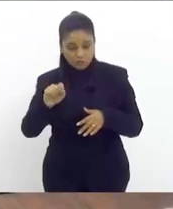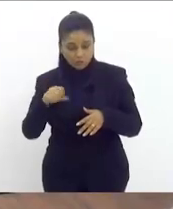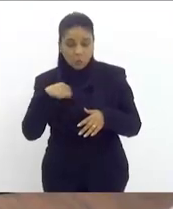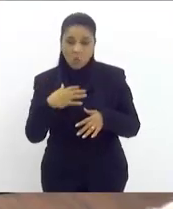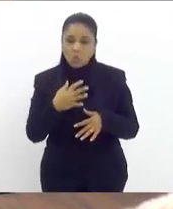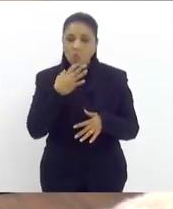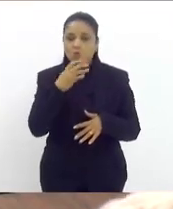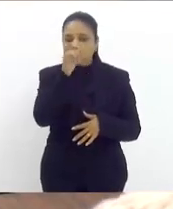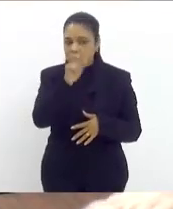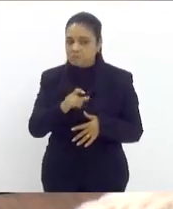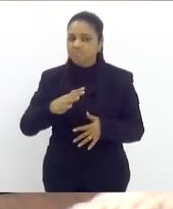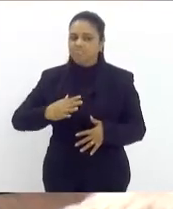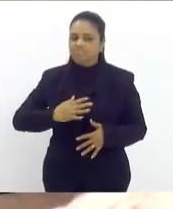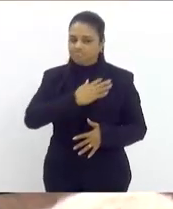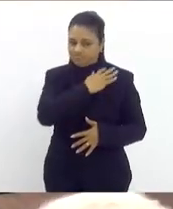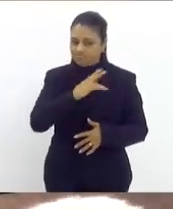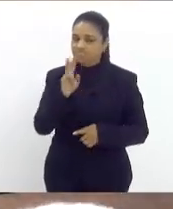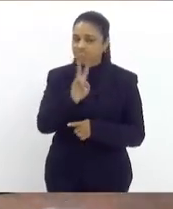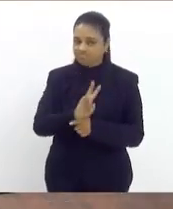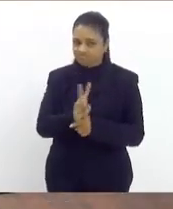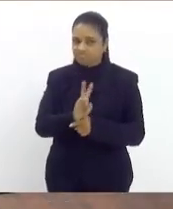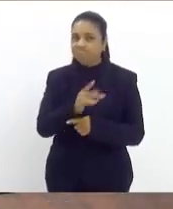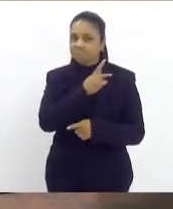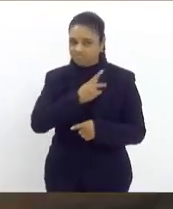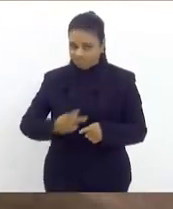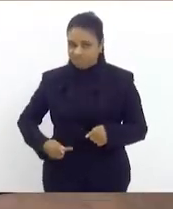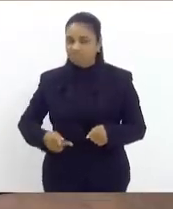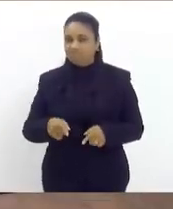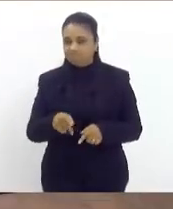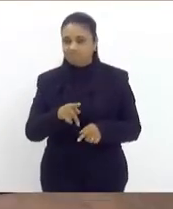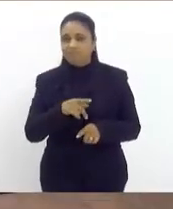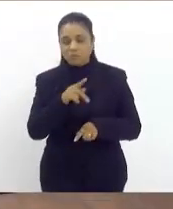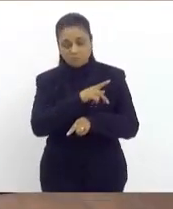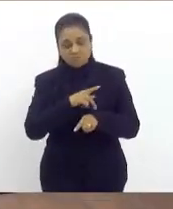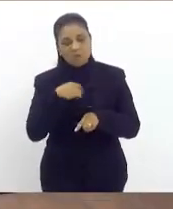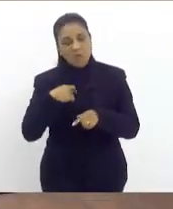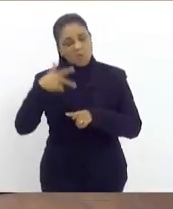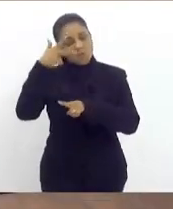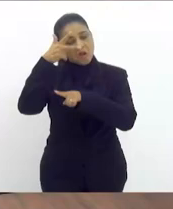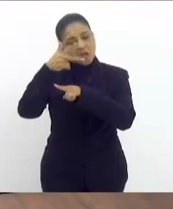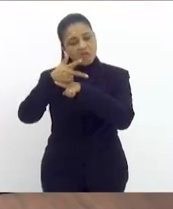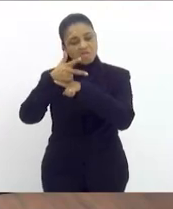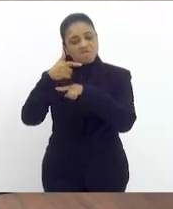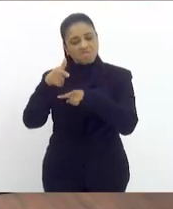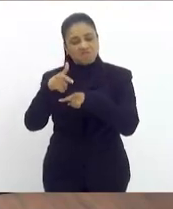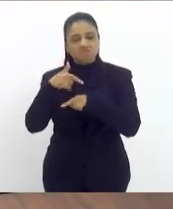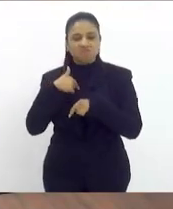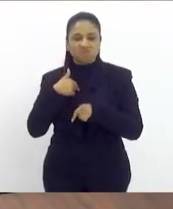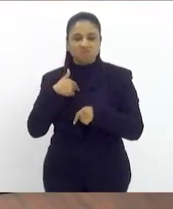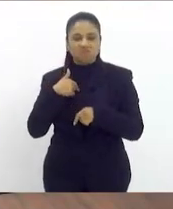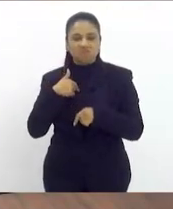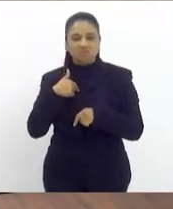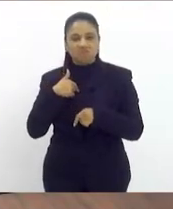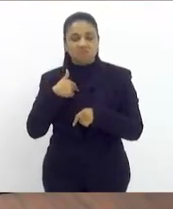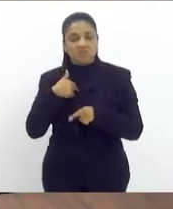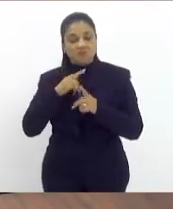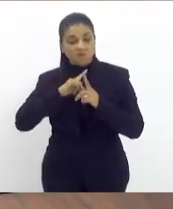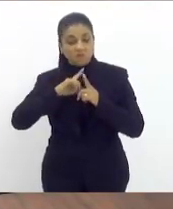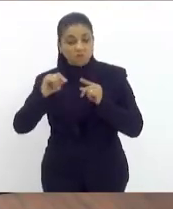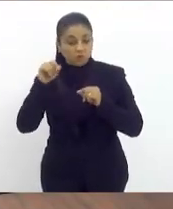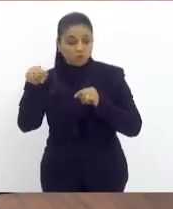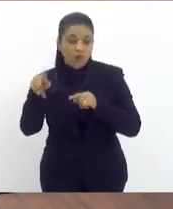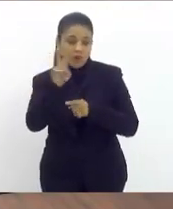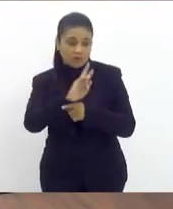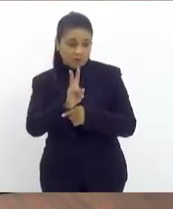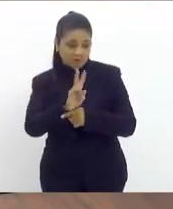deputado Rodrigo Amorim e eu gravei um vídeo com ele ouvi relatos que me